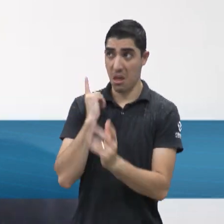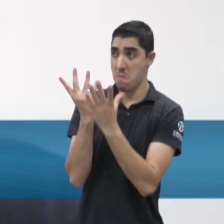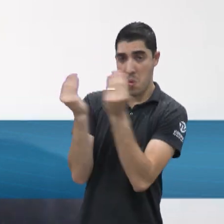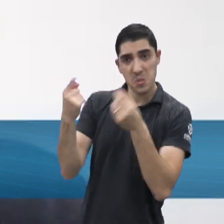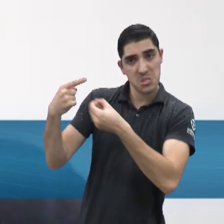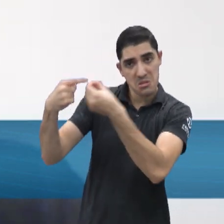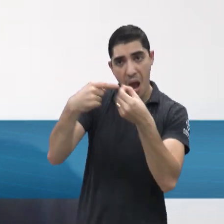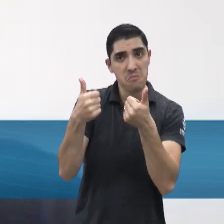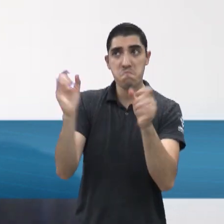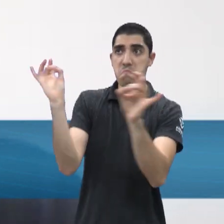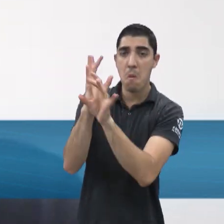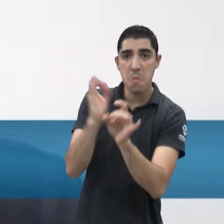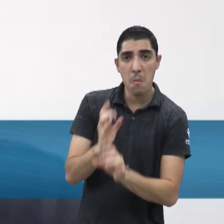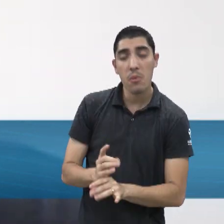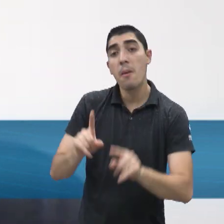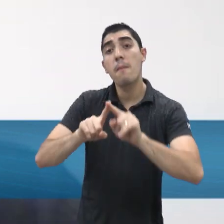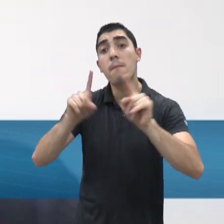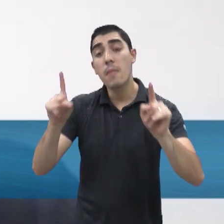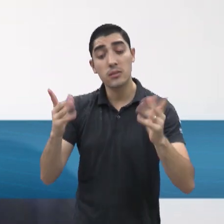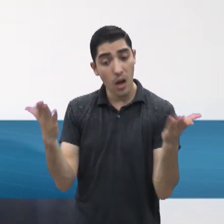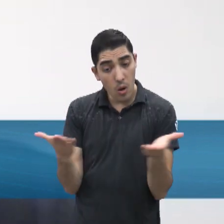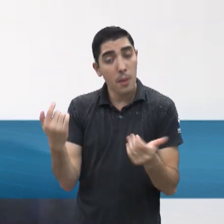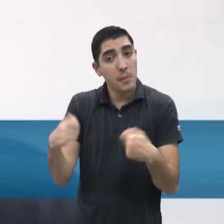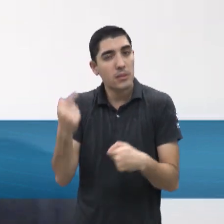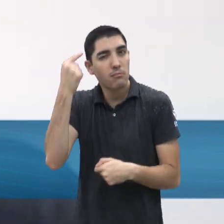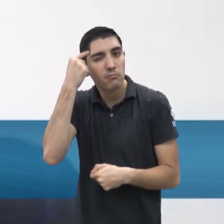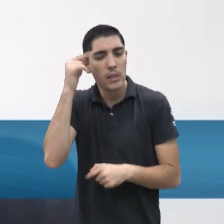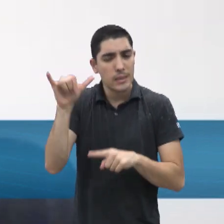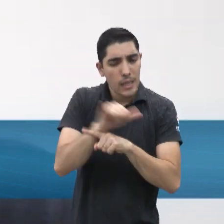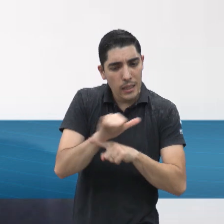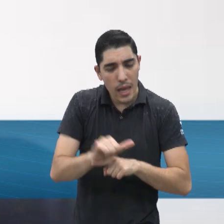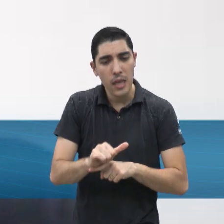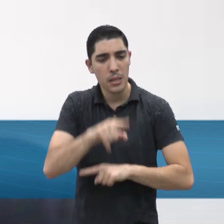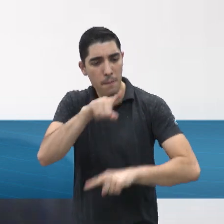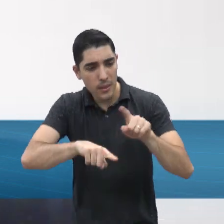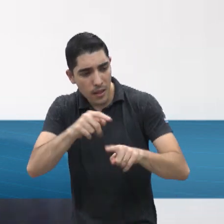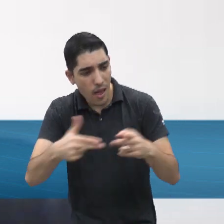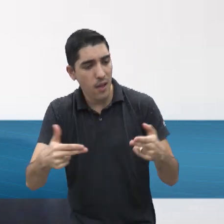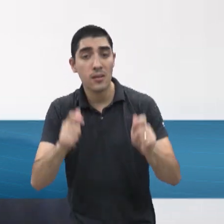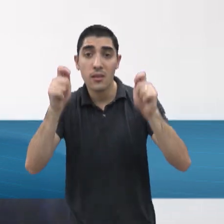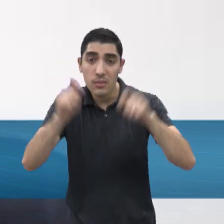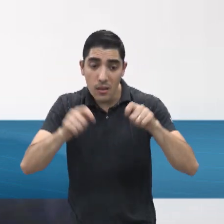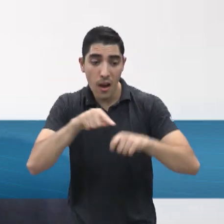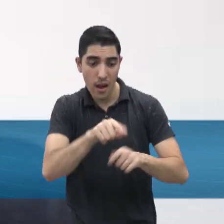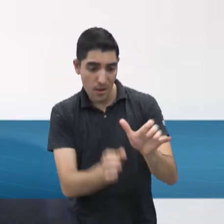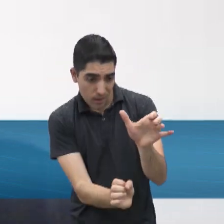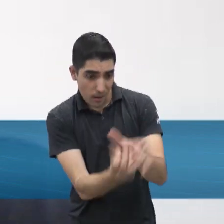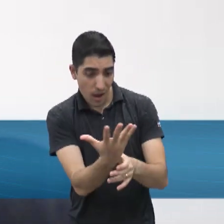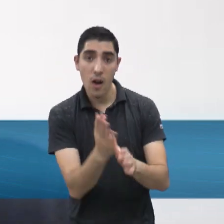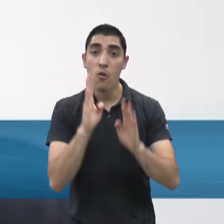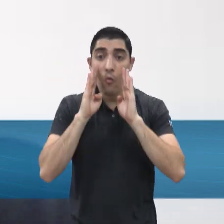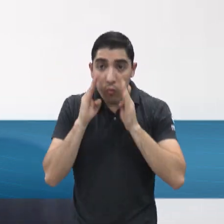na aquisição de equipamentos eletrônicos, equipamentos eletrodomésticos, que sejam produzidos com esse viés da